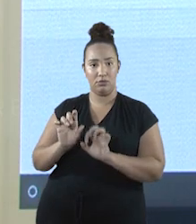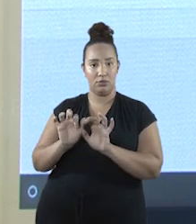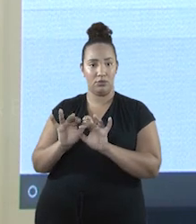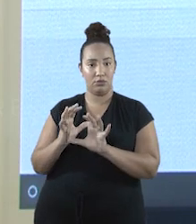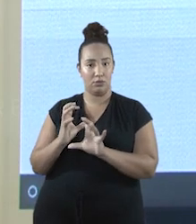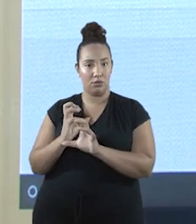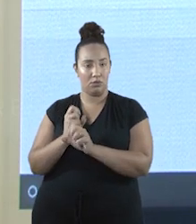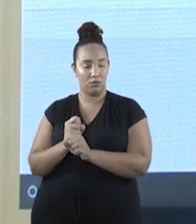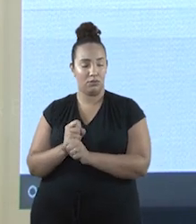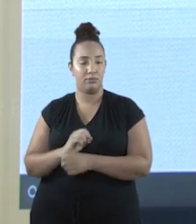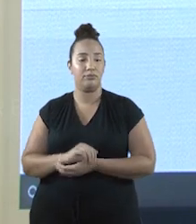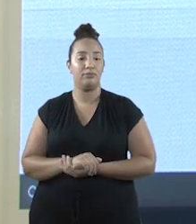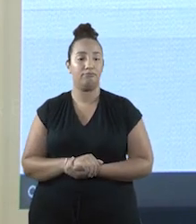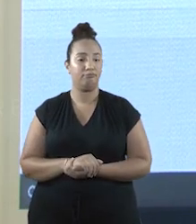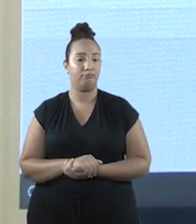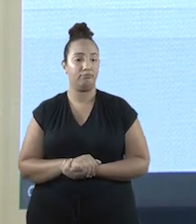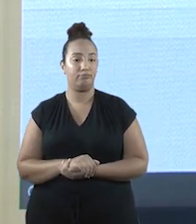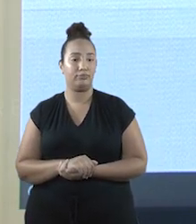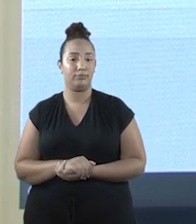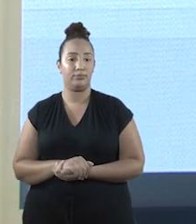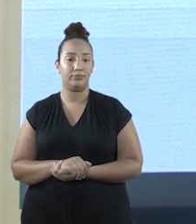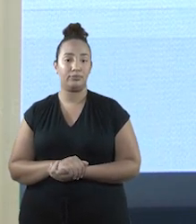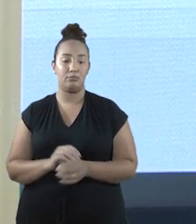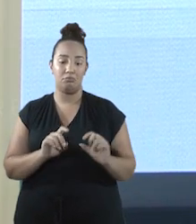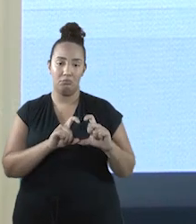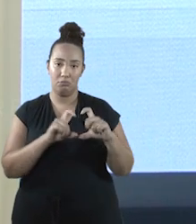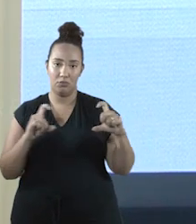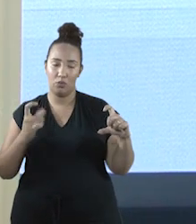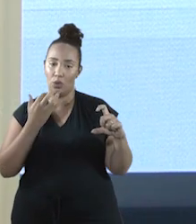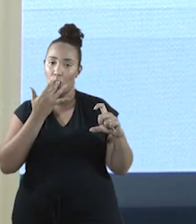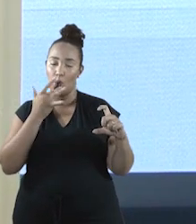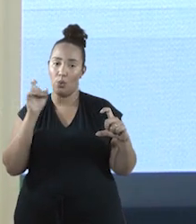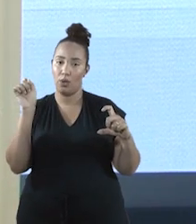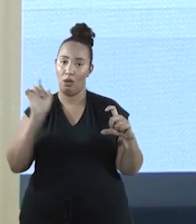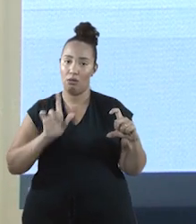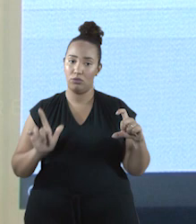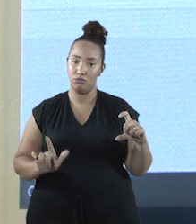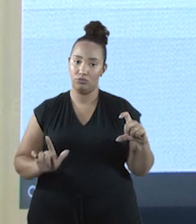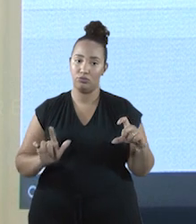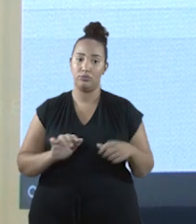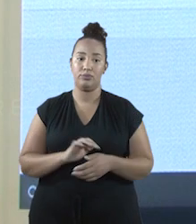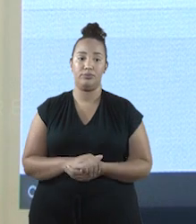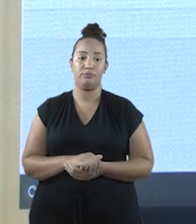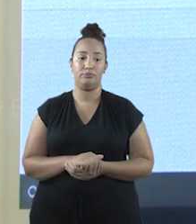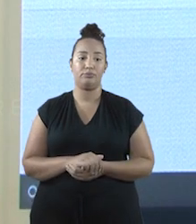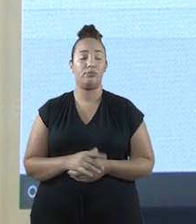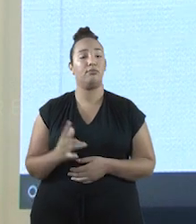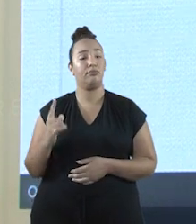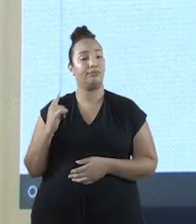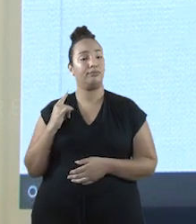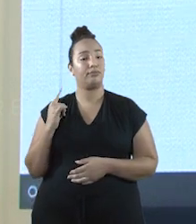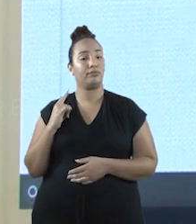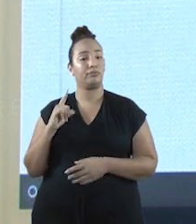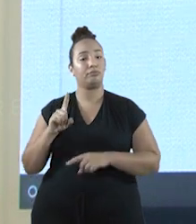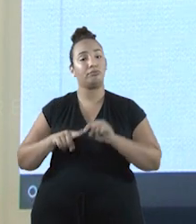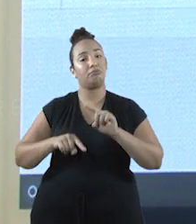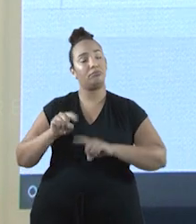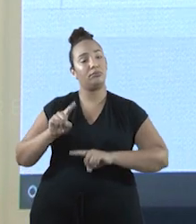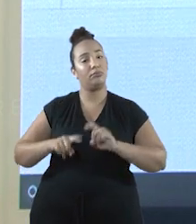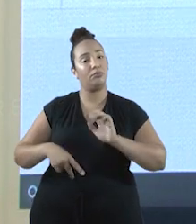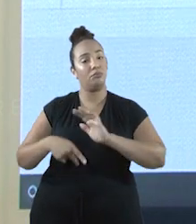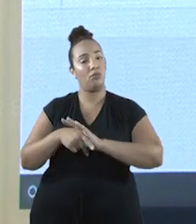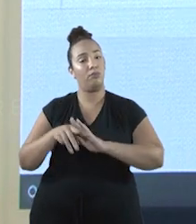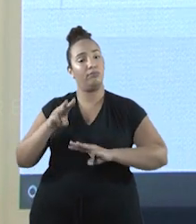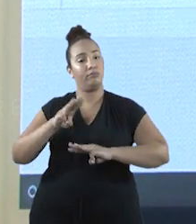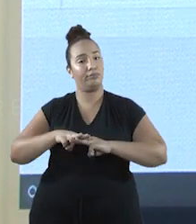Esse tópico azul. E aqui temos uma das ferramentas matemáticas do